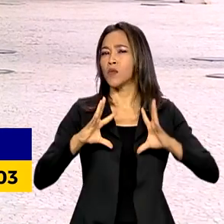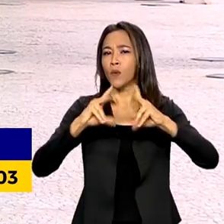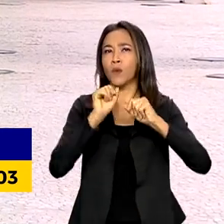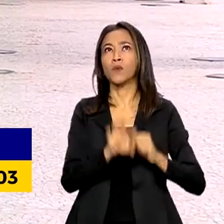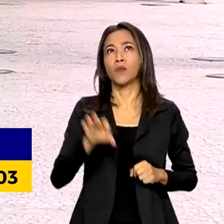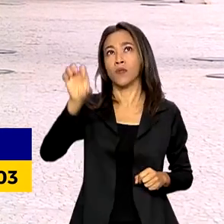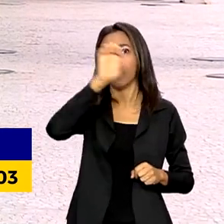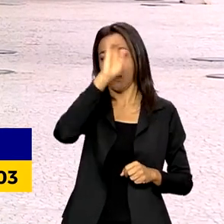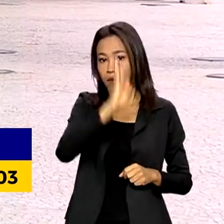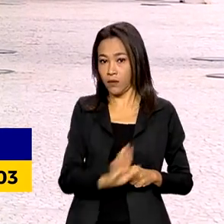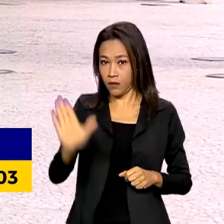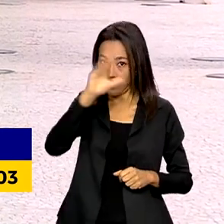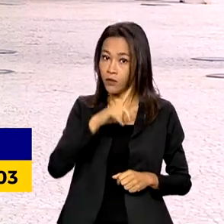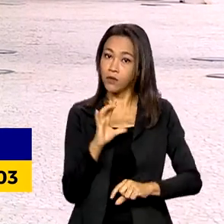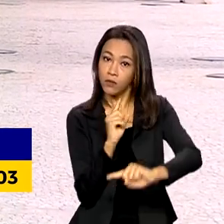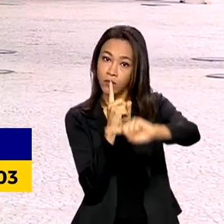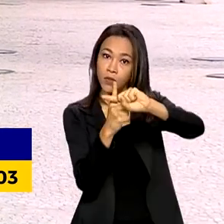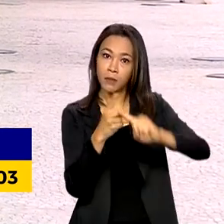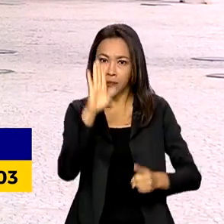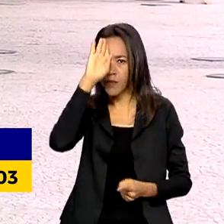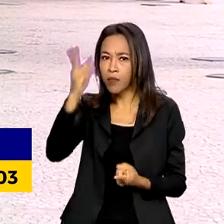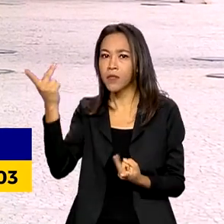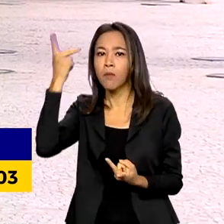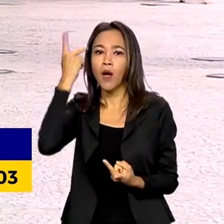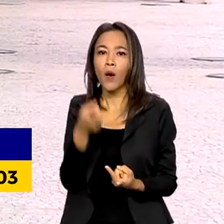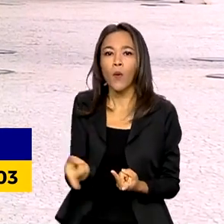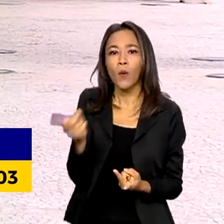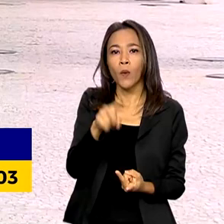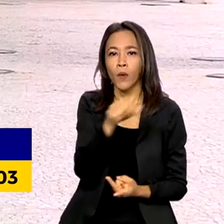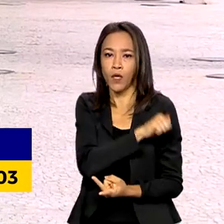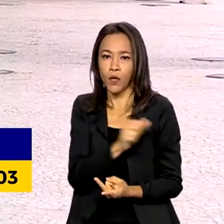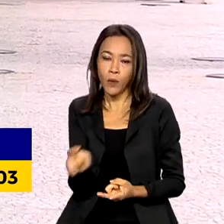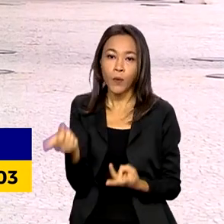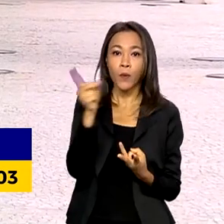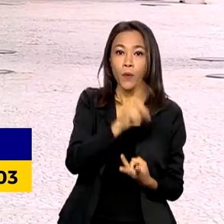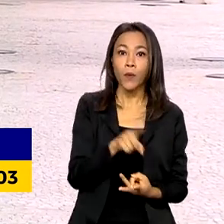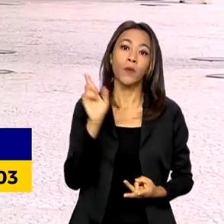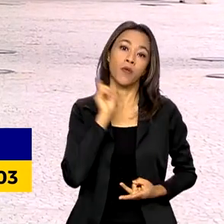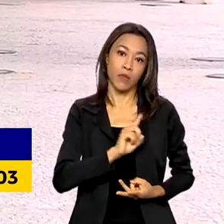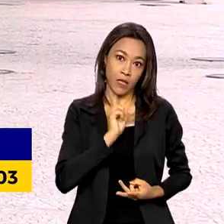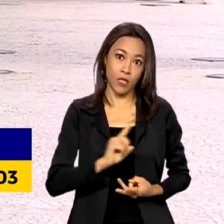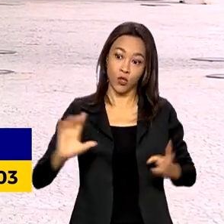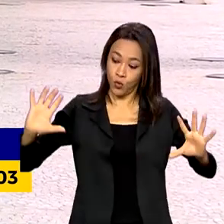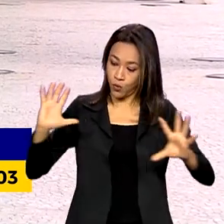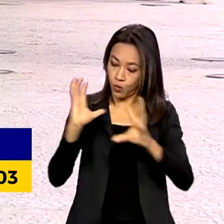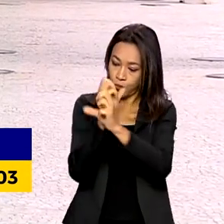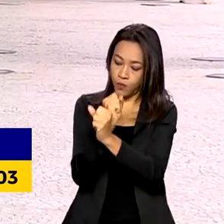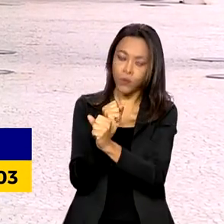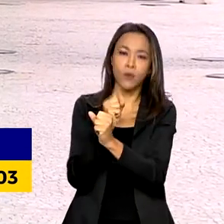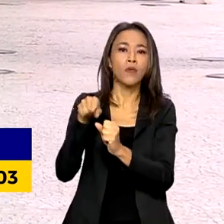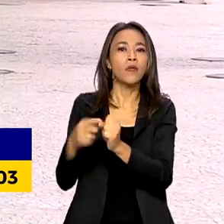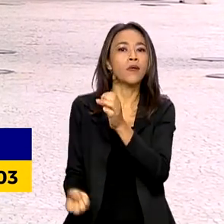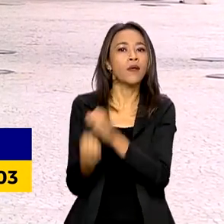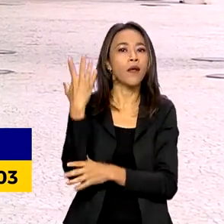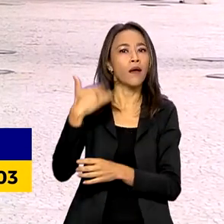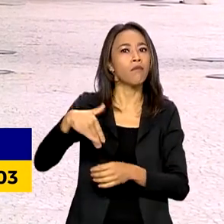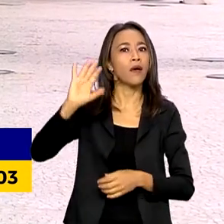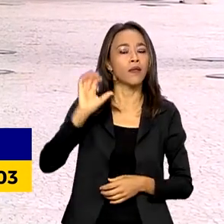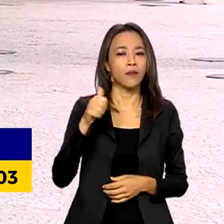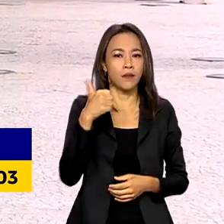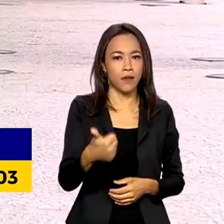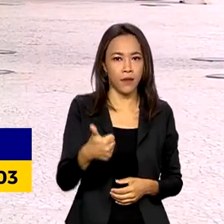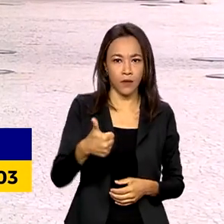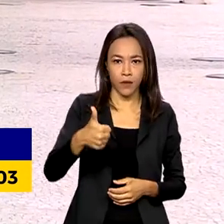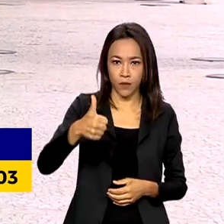dados positivos, com destaque para São Paulo, Rio de Janeiro e Minas Gerais, que juntos criaram mais de 108